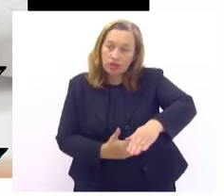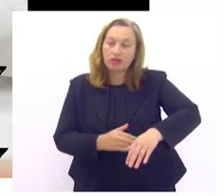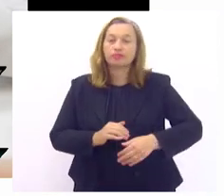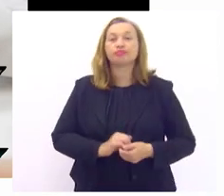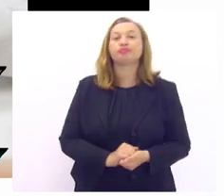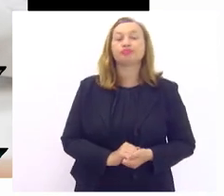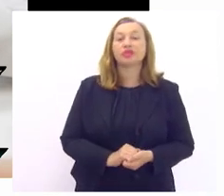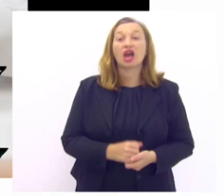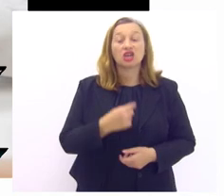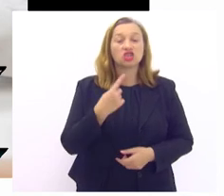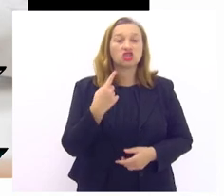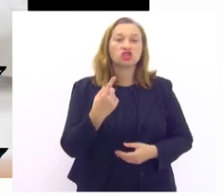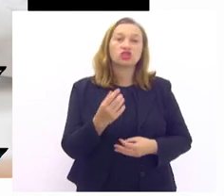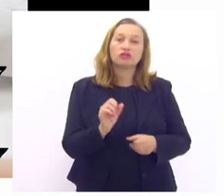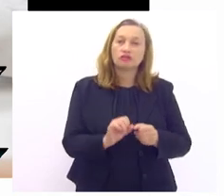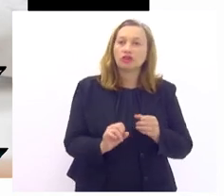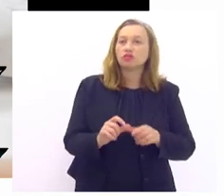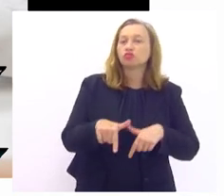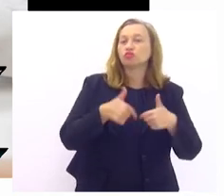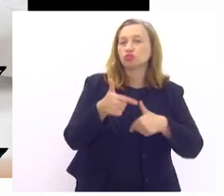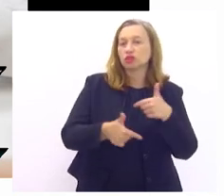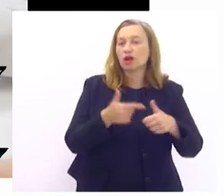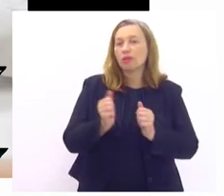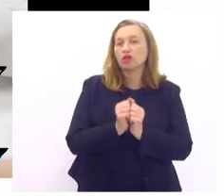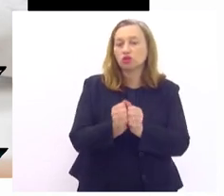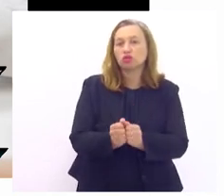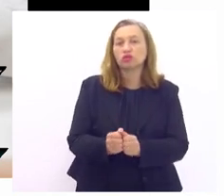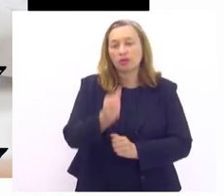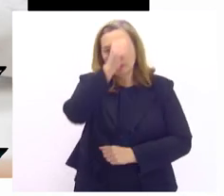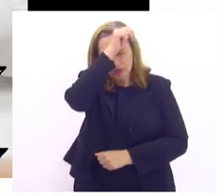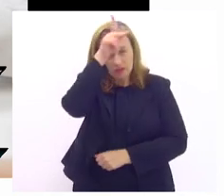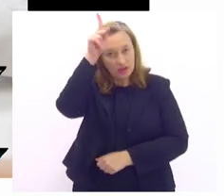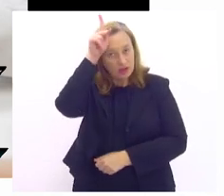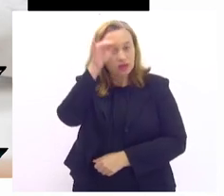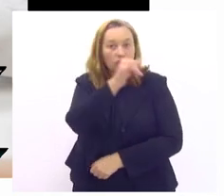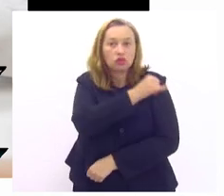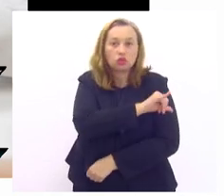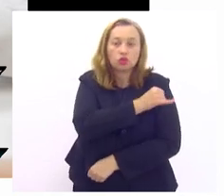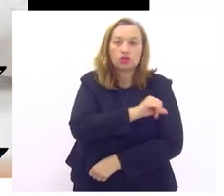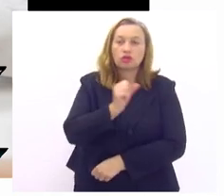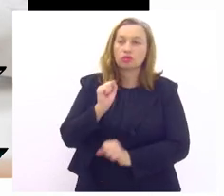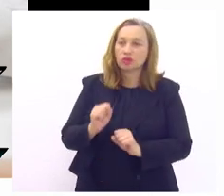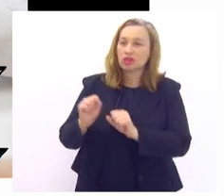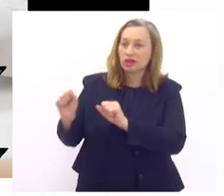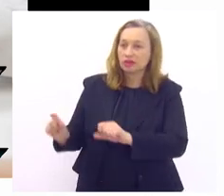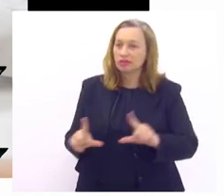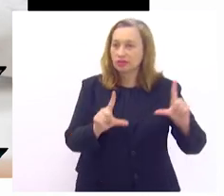a gente fez um trabalho junto à prefeitura do Rio no PAN 13 de maio se puder passar